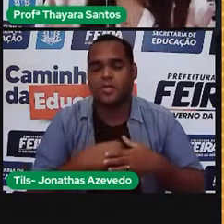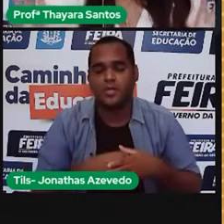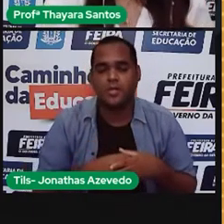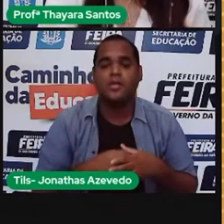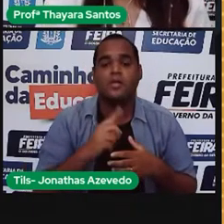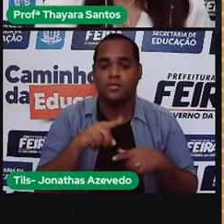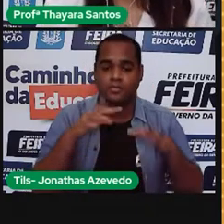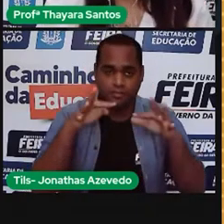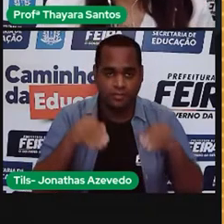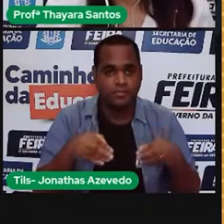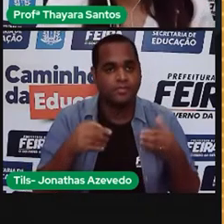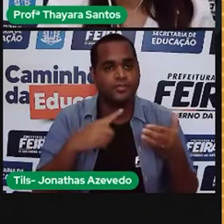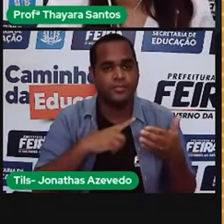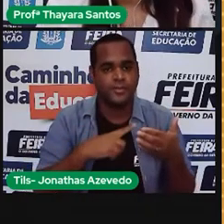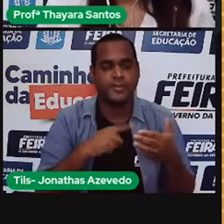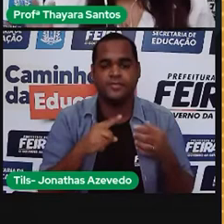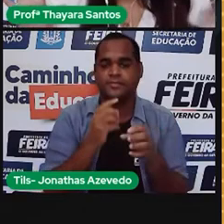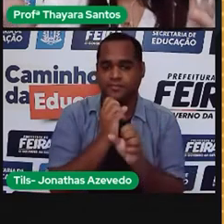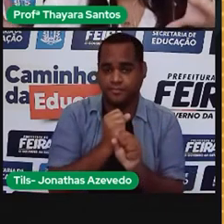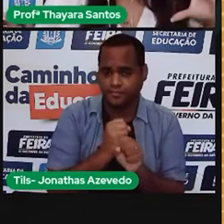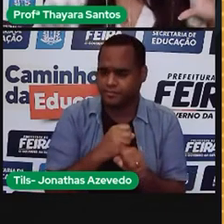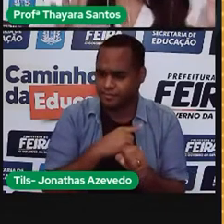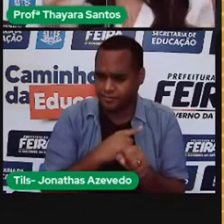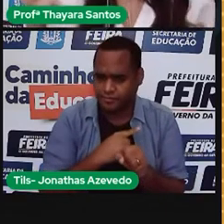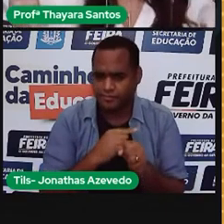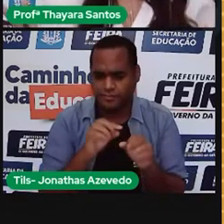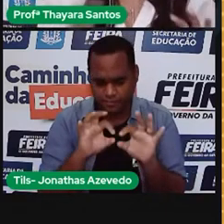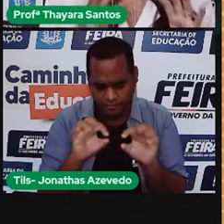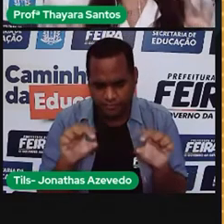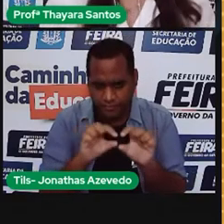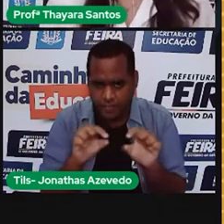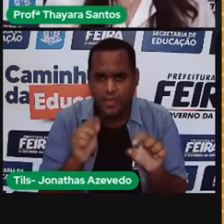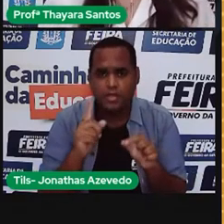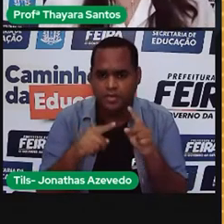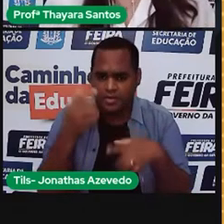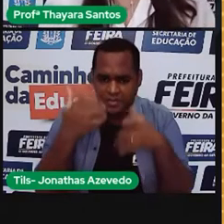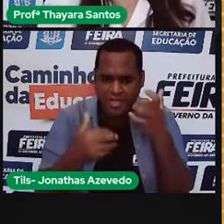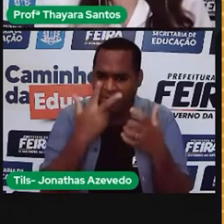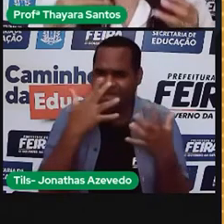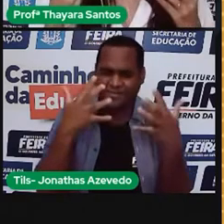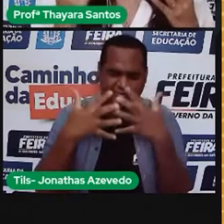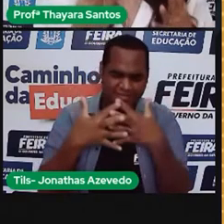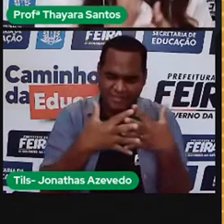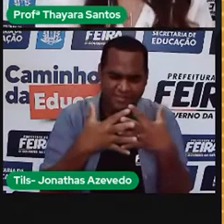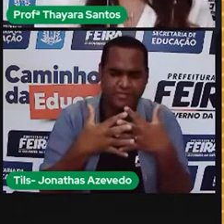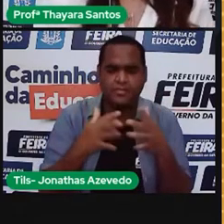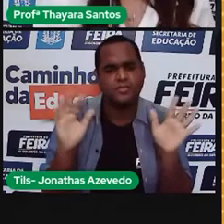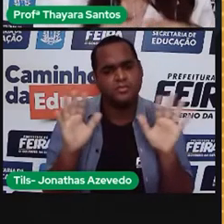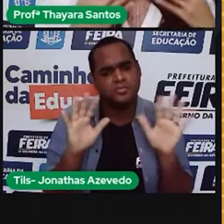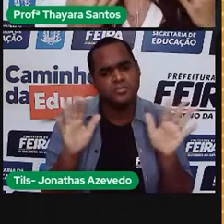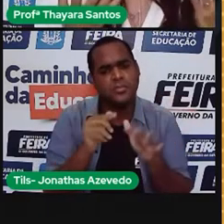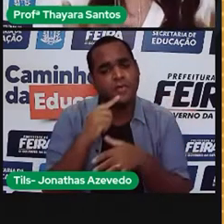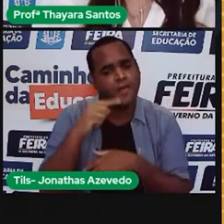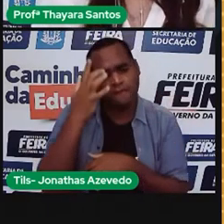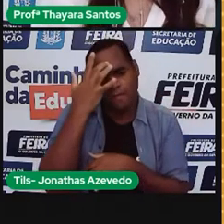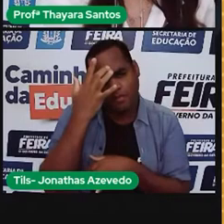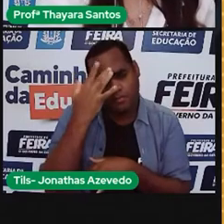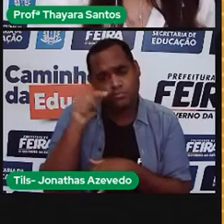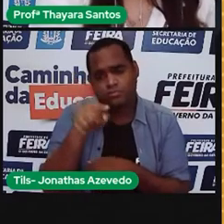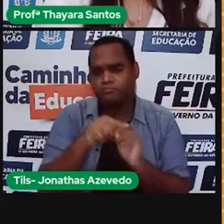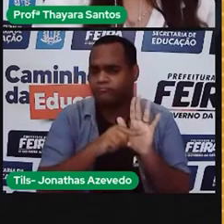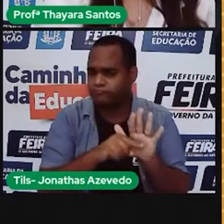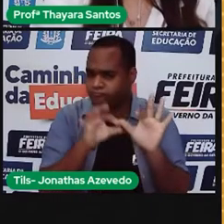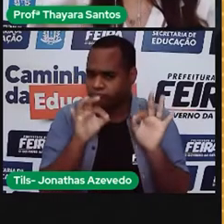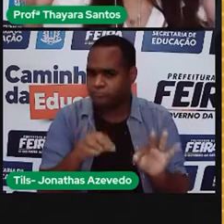no final, a gente vai ter o consumo. Eu sei que explicando assim, às vezes parece meio confuso. E como eu